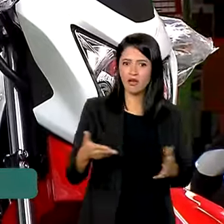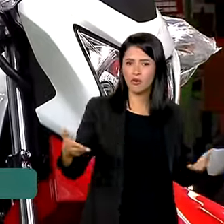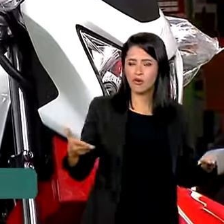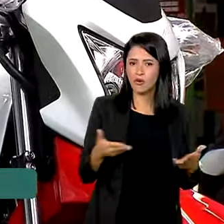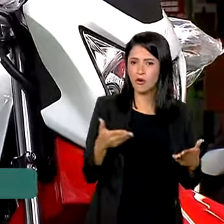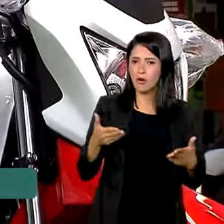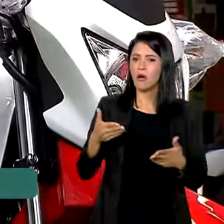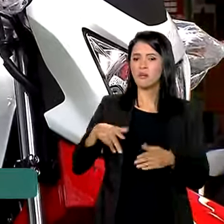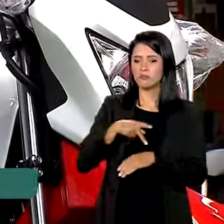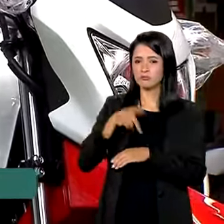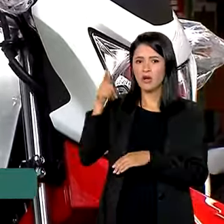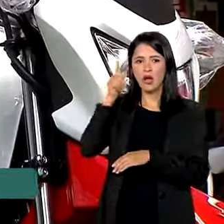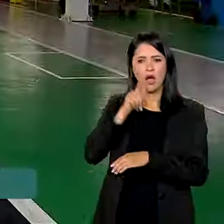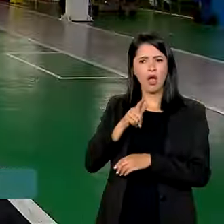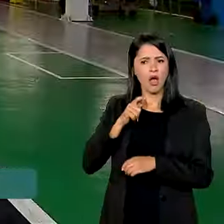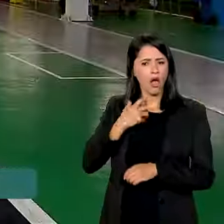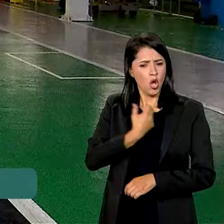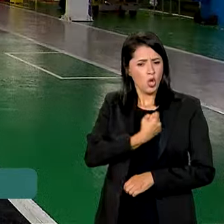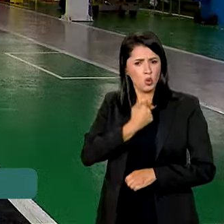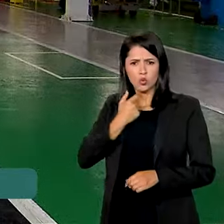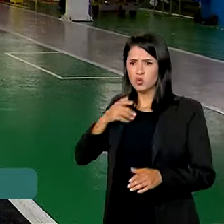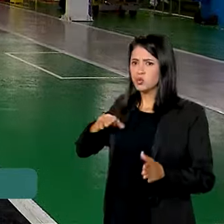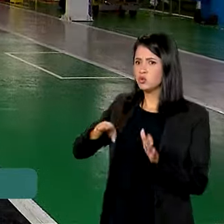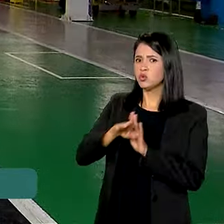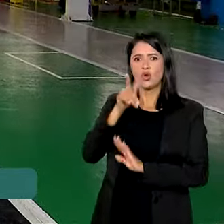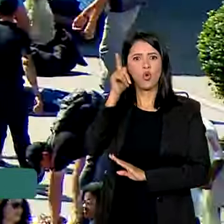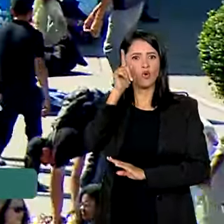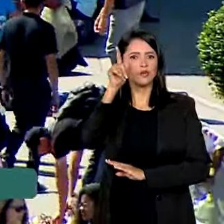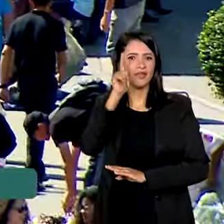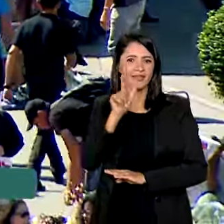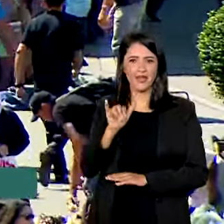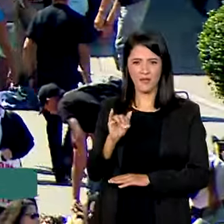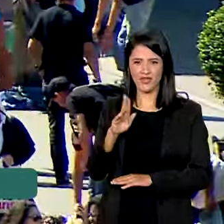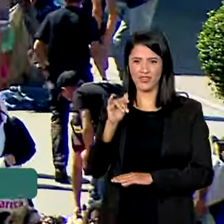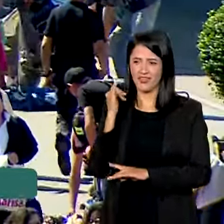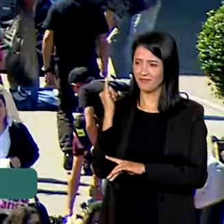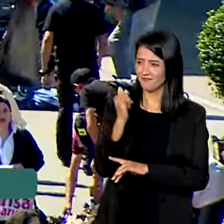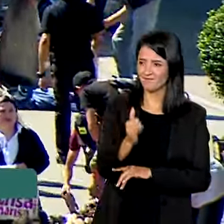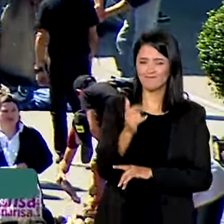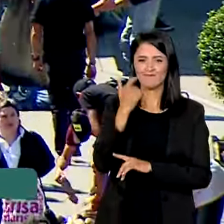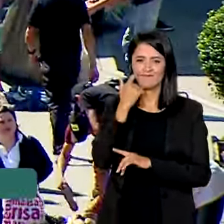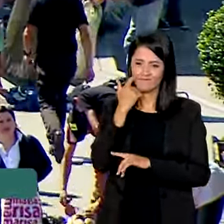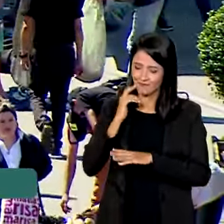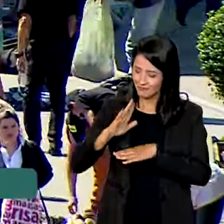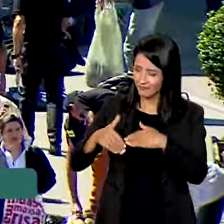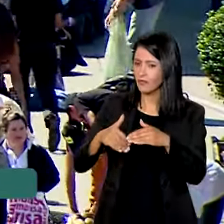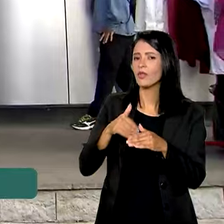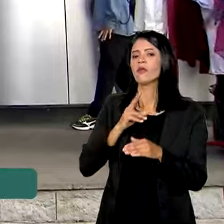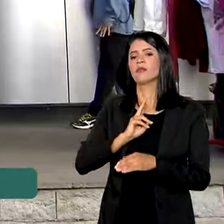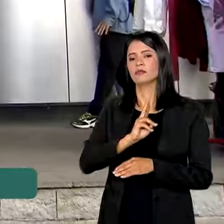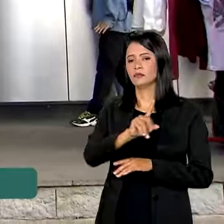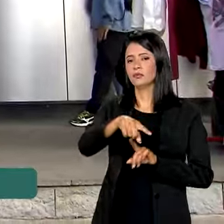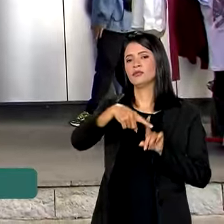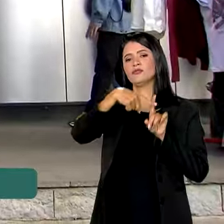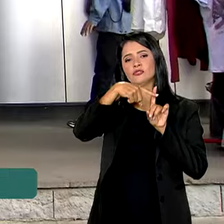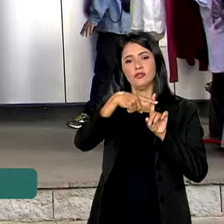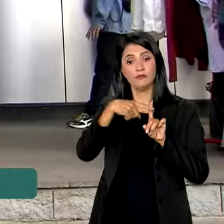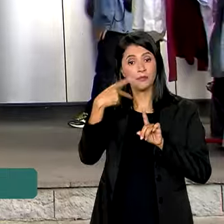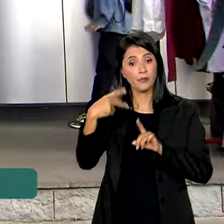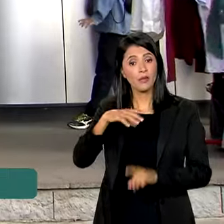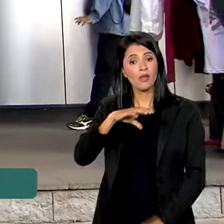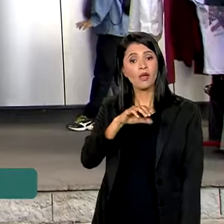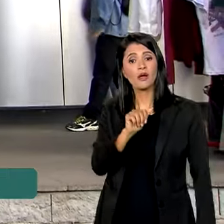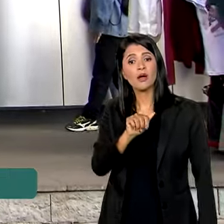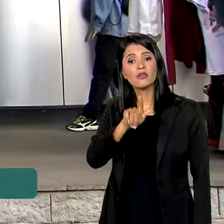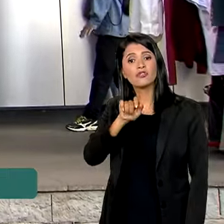país alcança esses números, segundo o IBGE. E a tendência segue positiva. De acordo com o